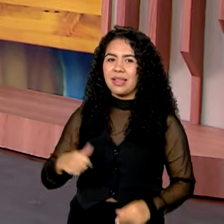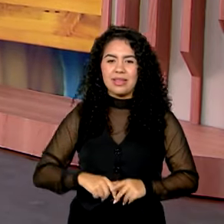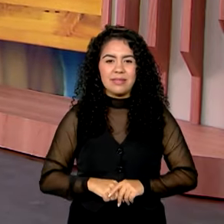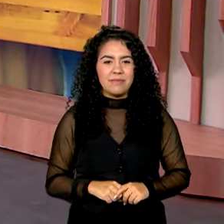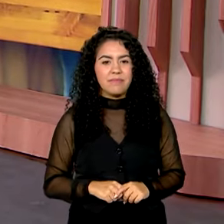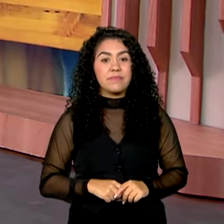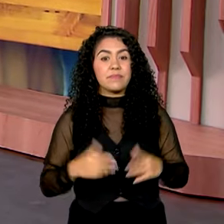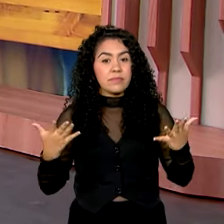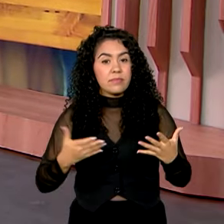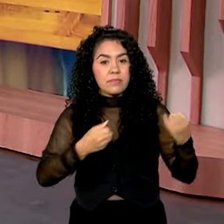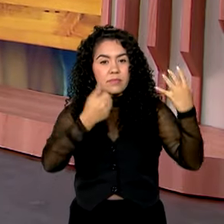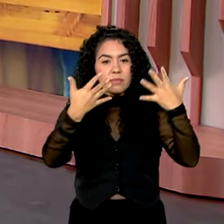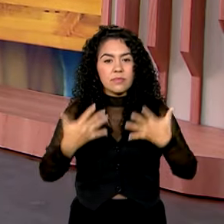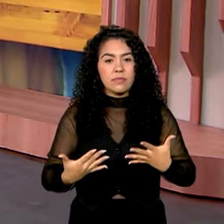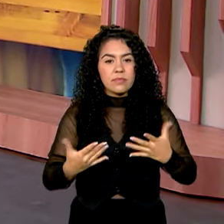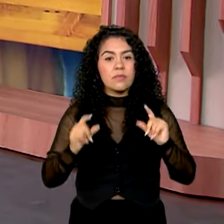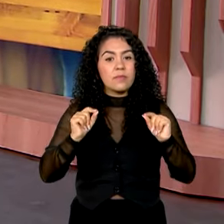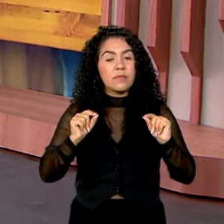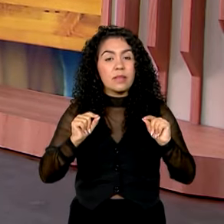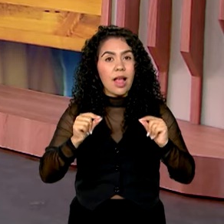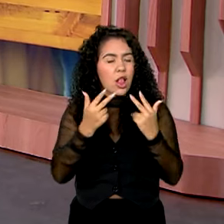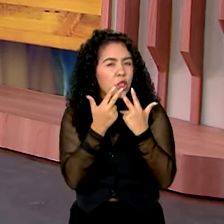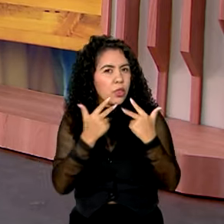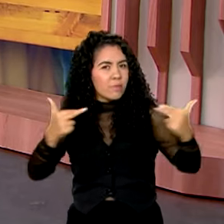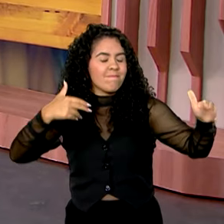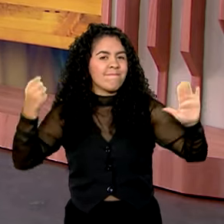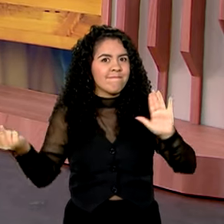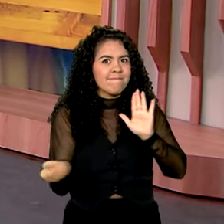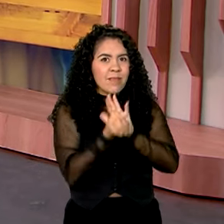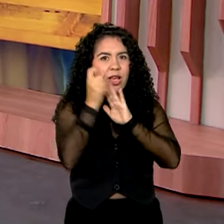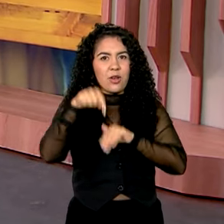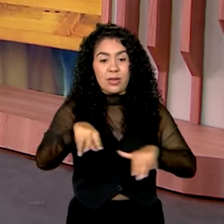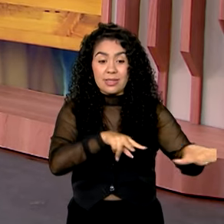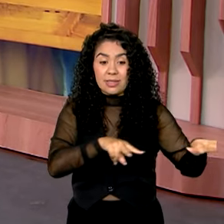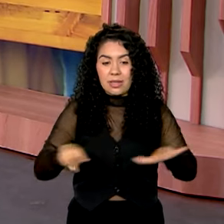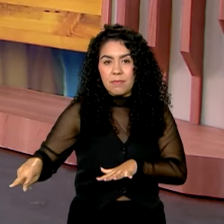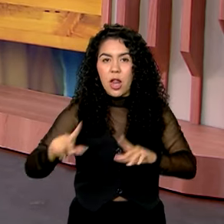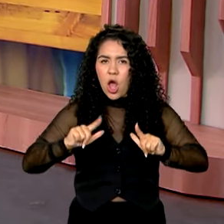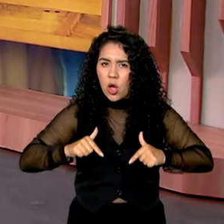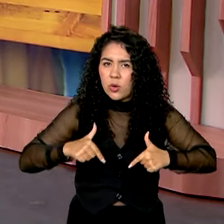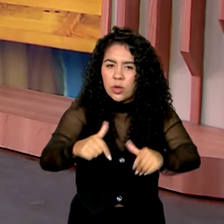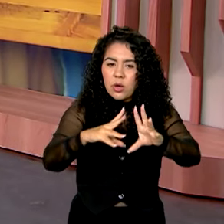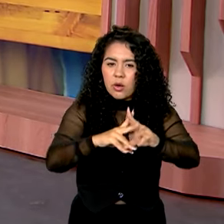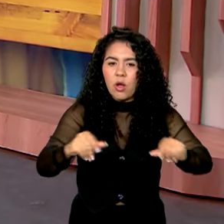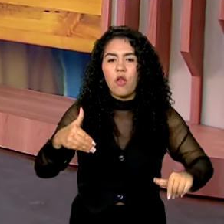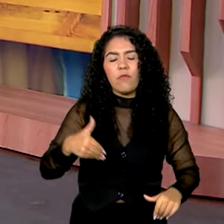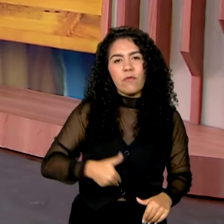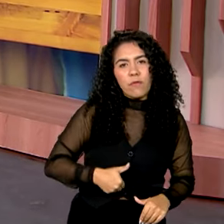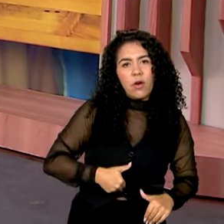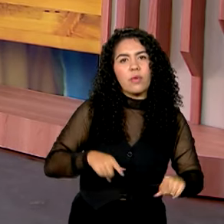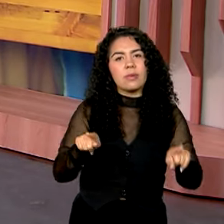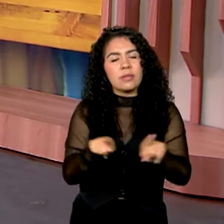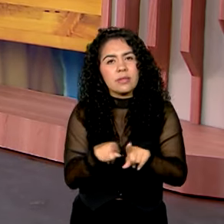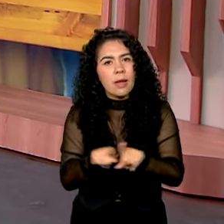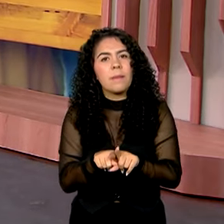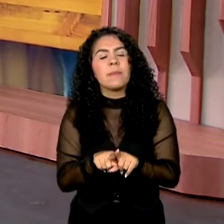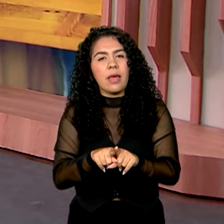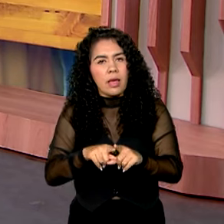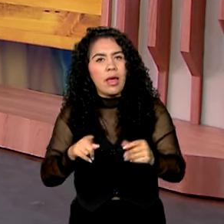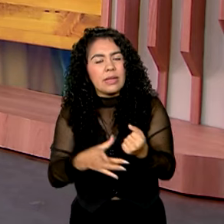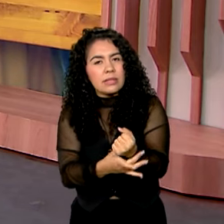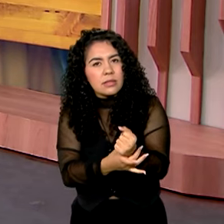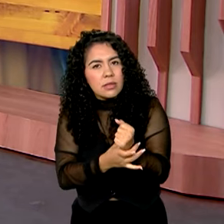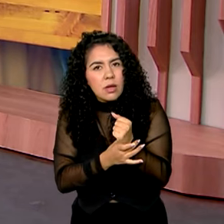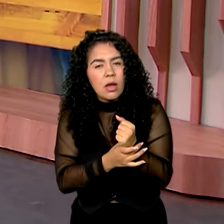Vamos lá, eu acho que foi a grande notícia da semana. Combate à fome, insegurança alimentar severa, cai